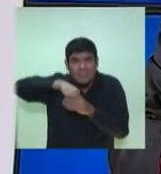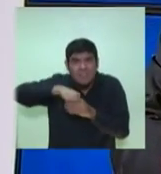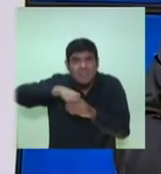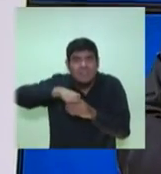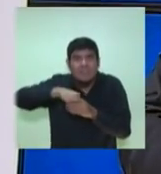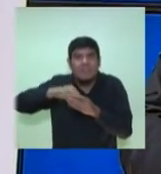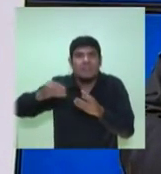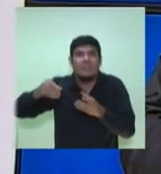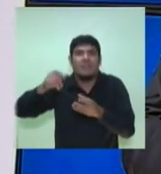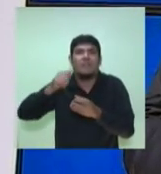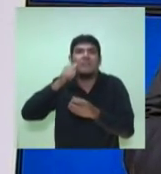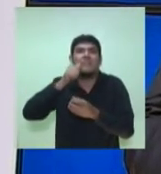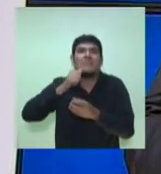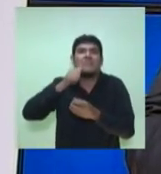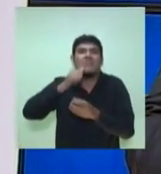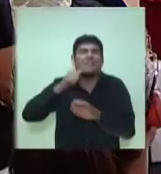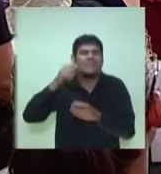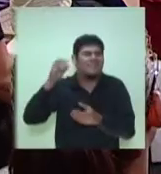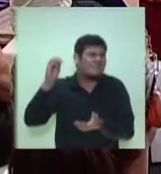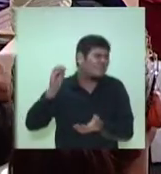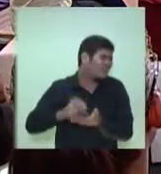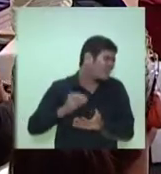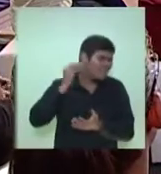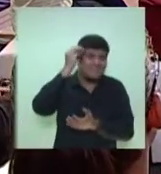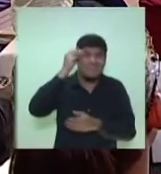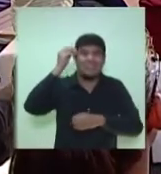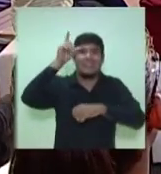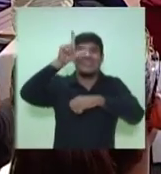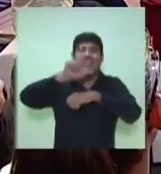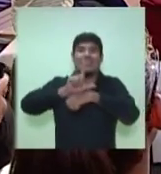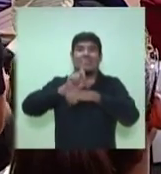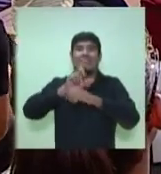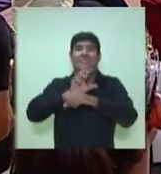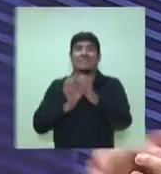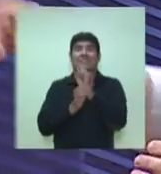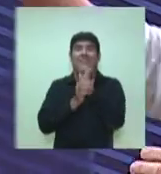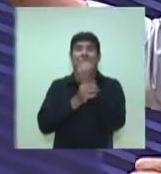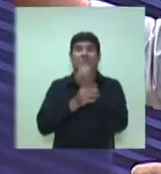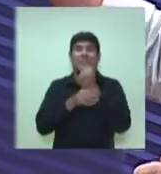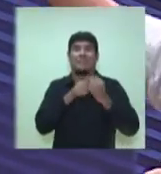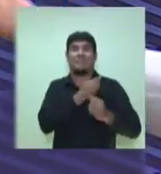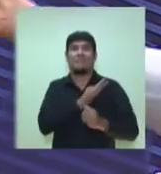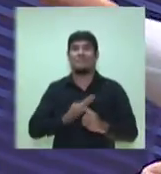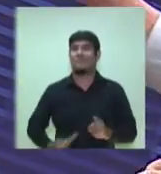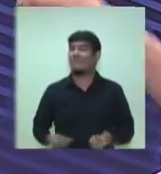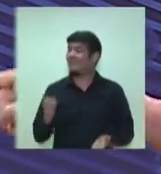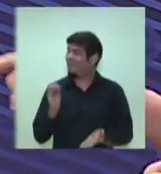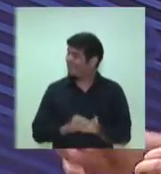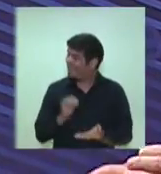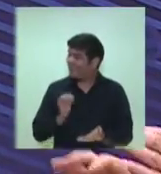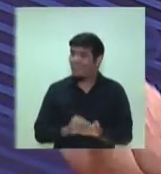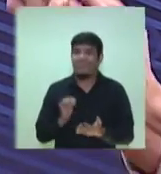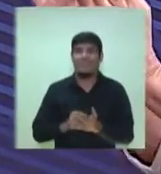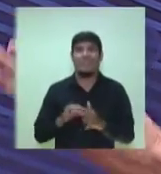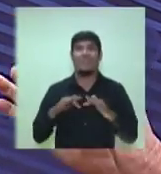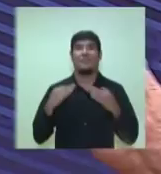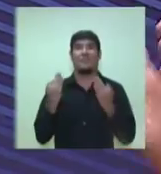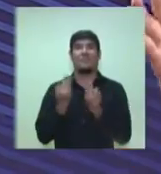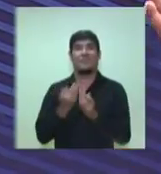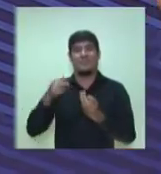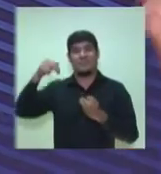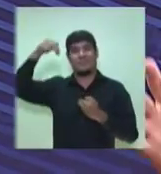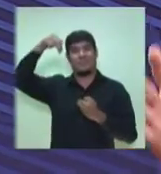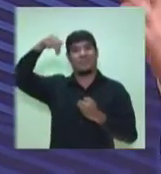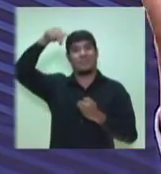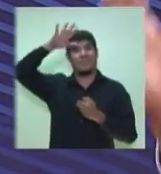governador do Estado de liderar um processo de segurança pública efetivo, que é a chamada Família do Norte. É claro,